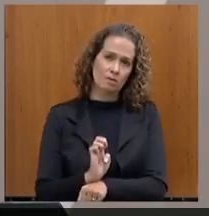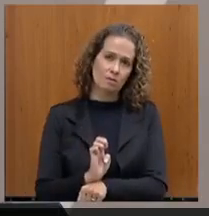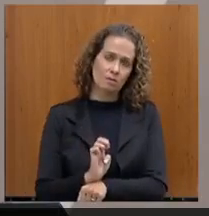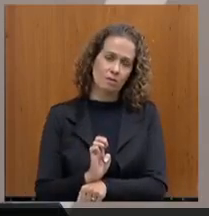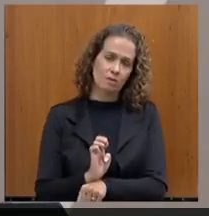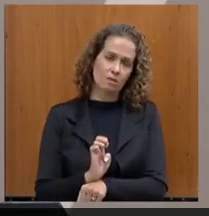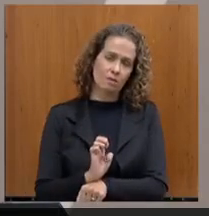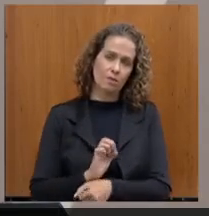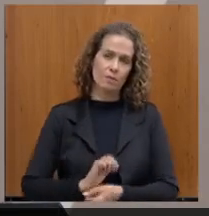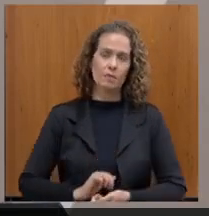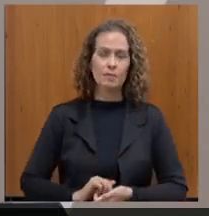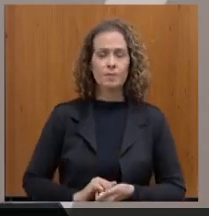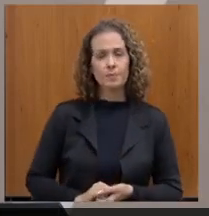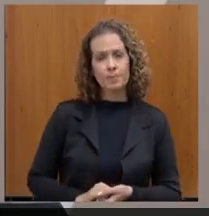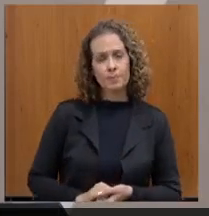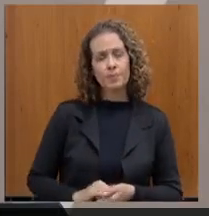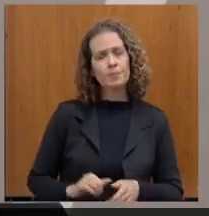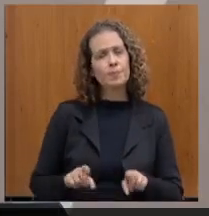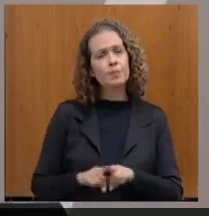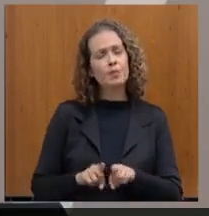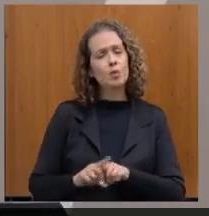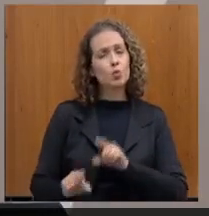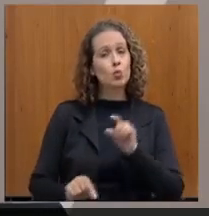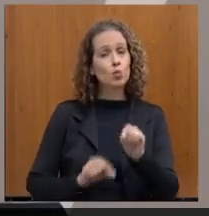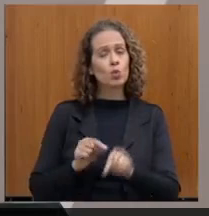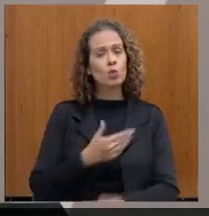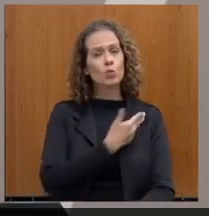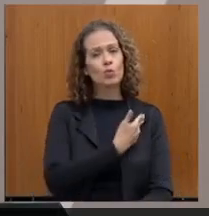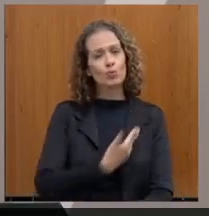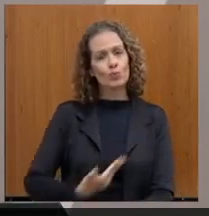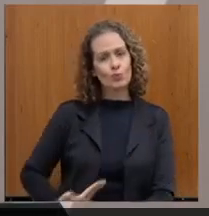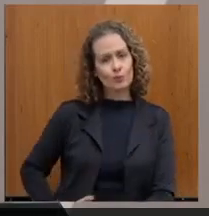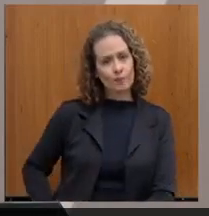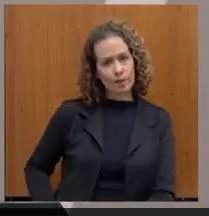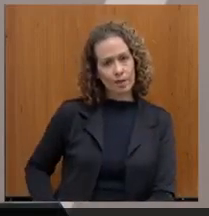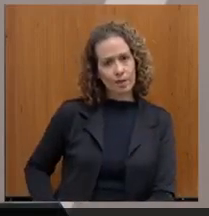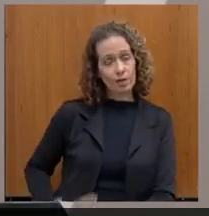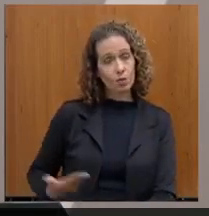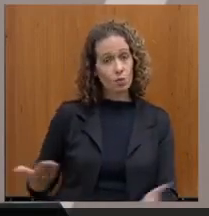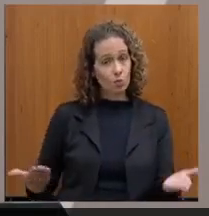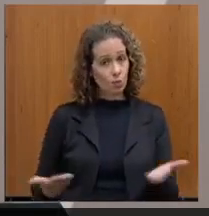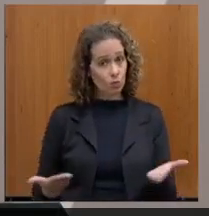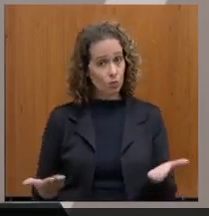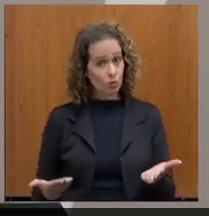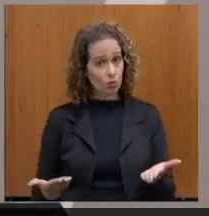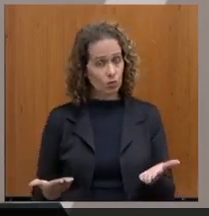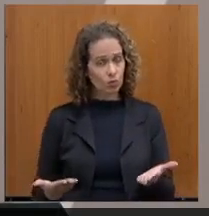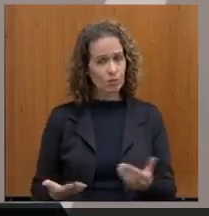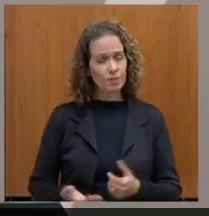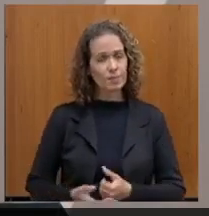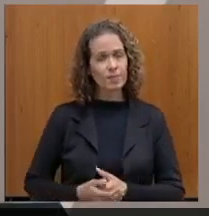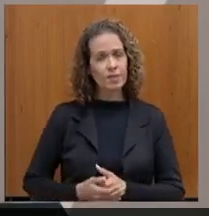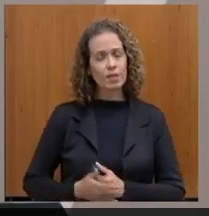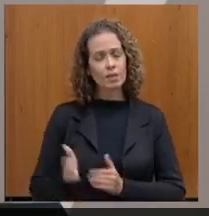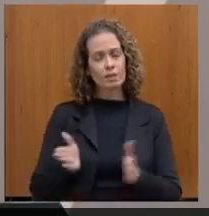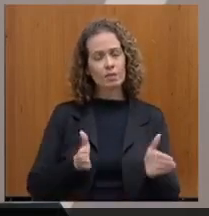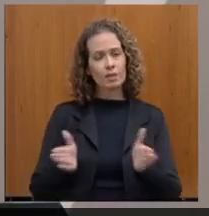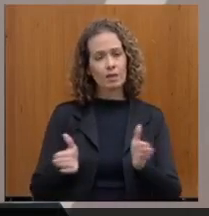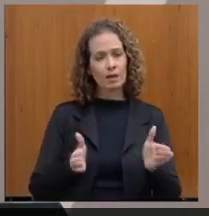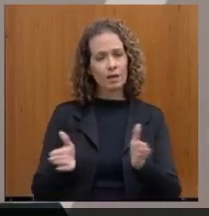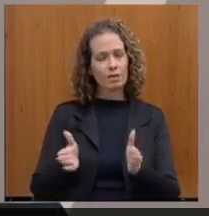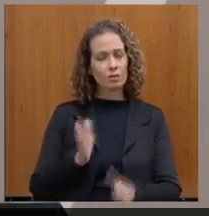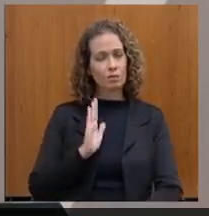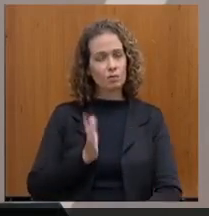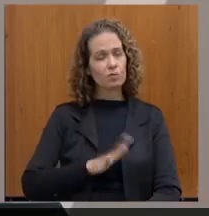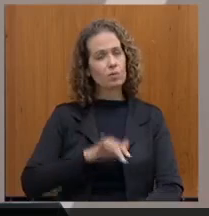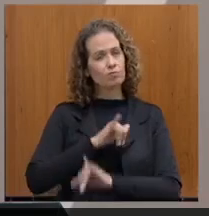e o que o governo, o atual governo, o senhor disse aí também, que me chamou